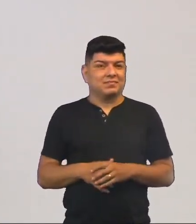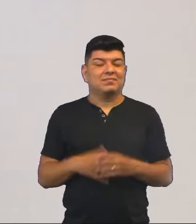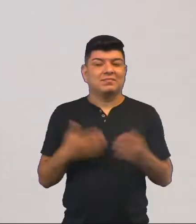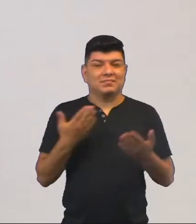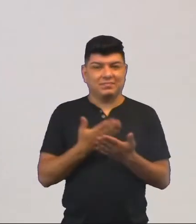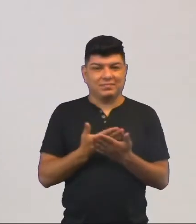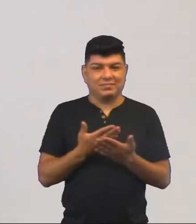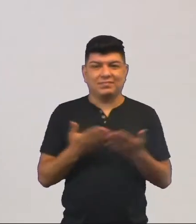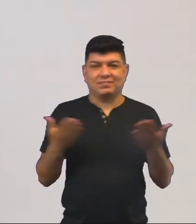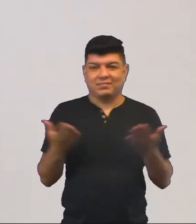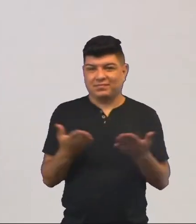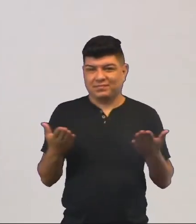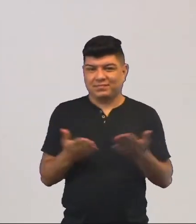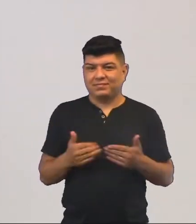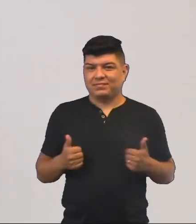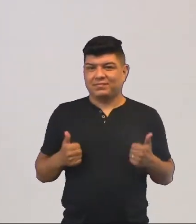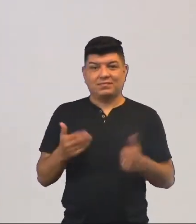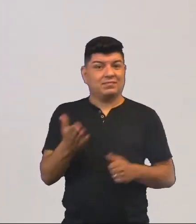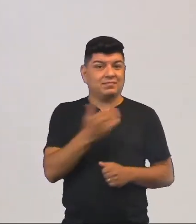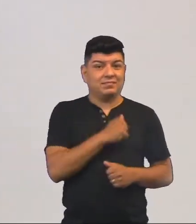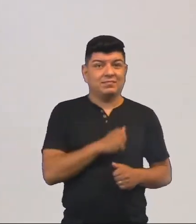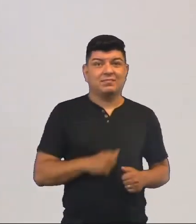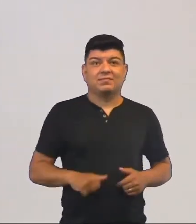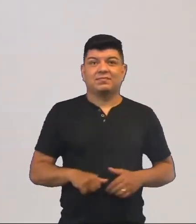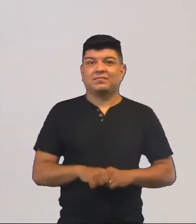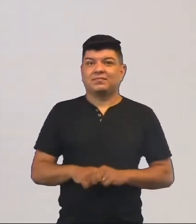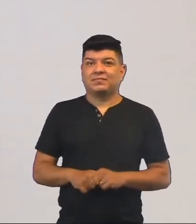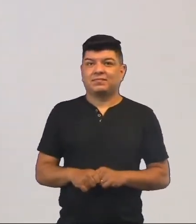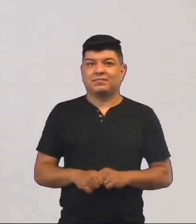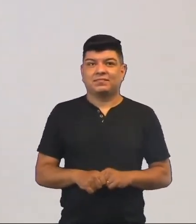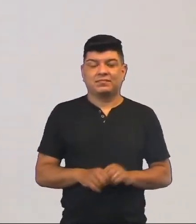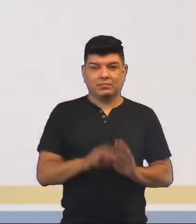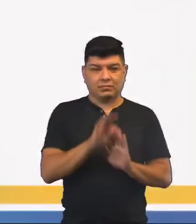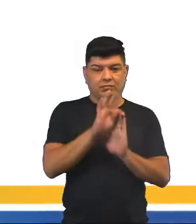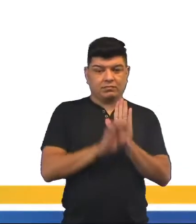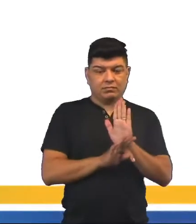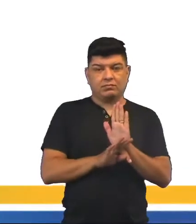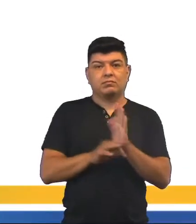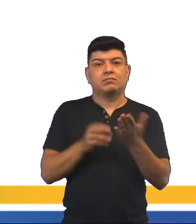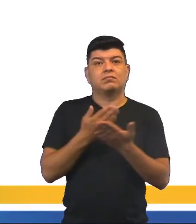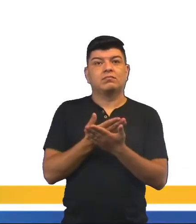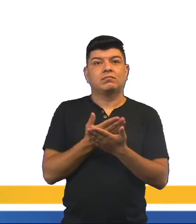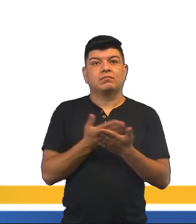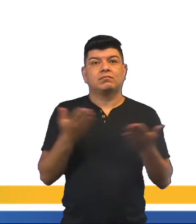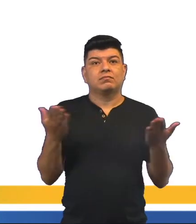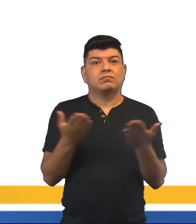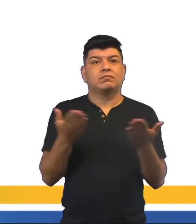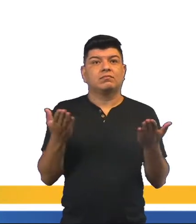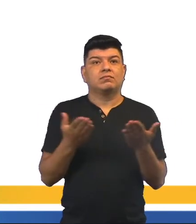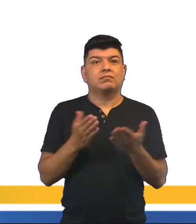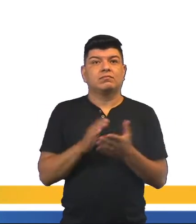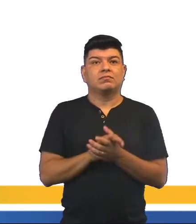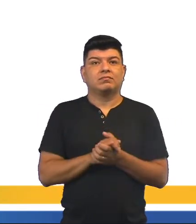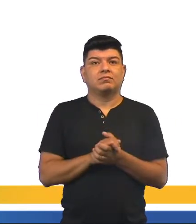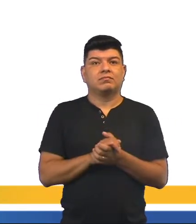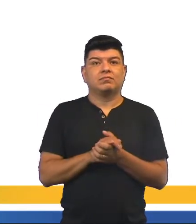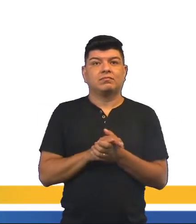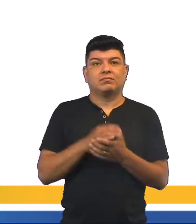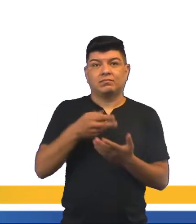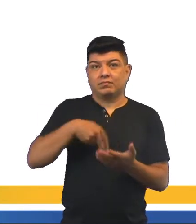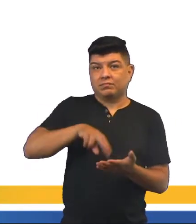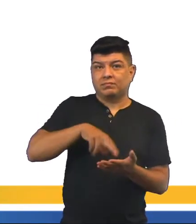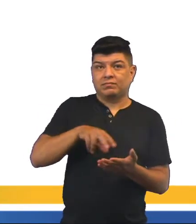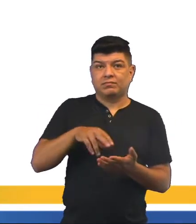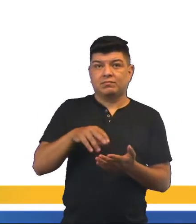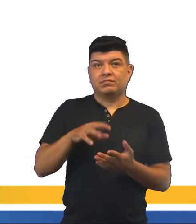na aula de hoje. Vamos lá? Bom, o texto da aula de hoje é A Dança